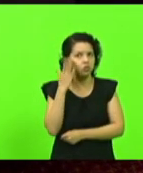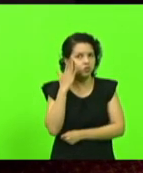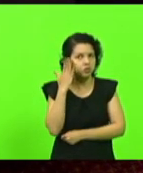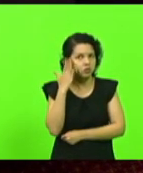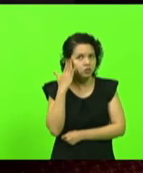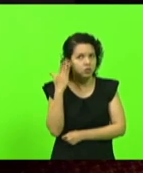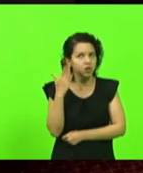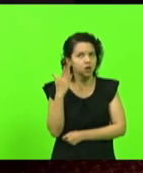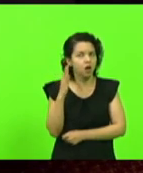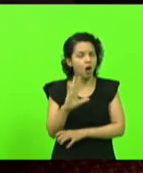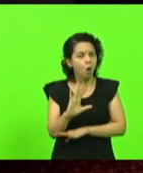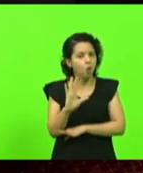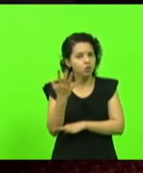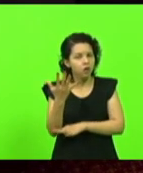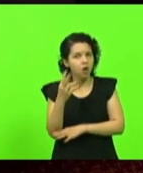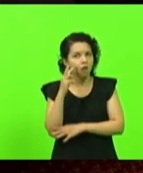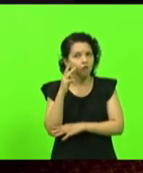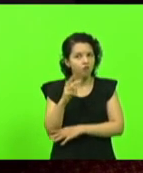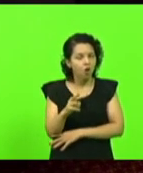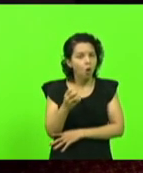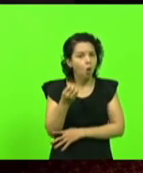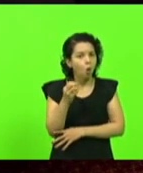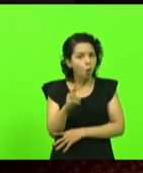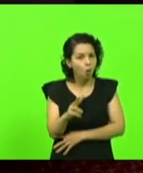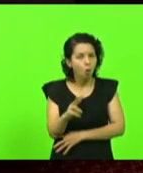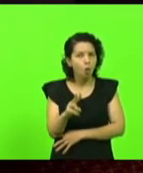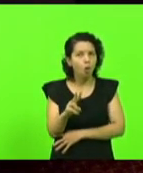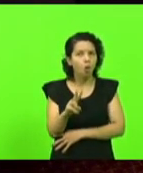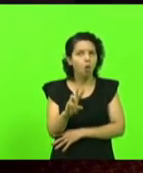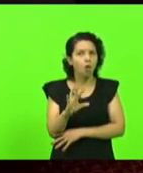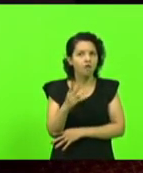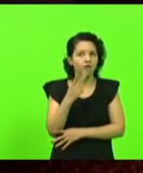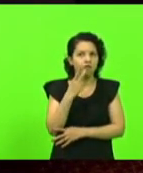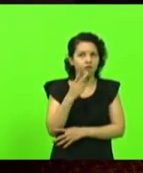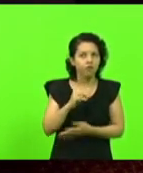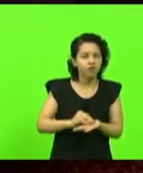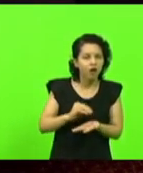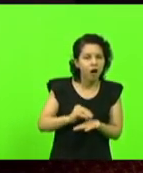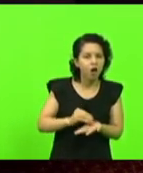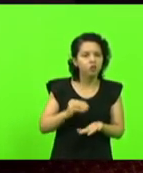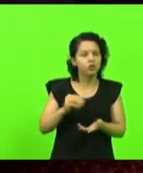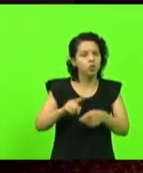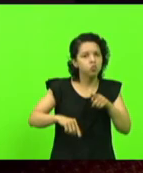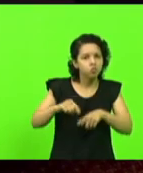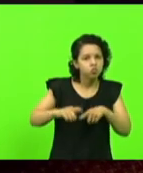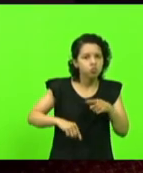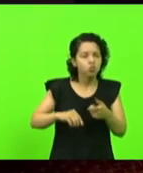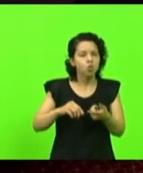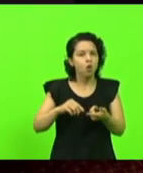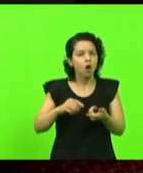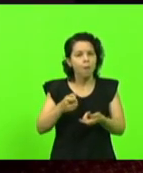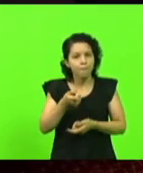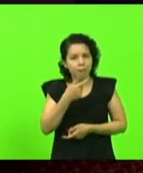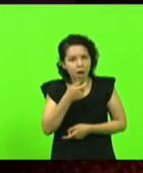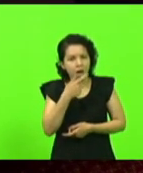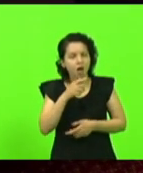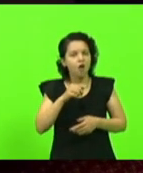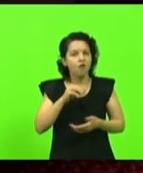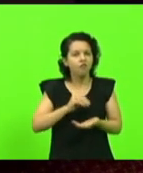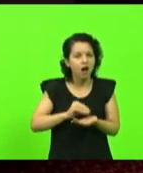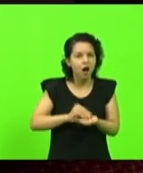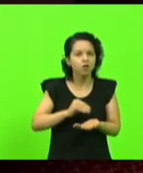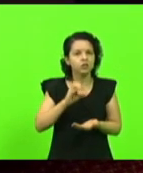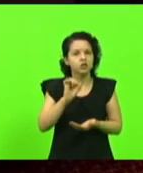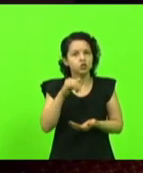quando eu vejo ou ouço que falta insumo falta remédio falta insulina falta isso falta aquilo